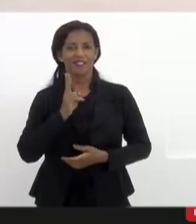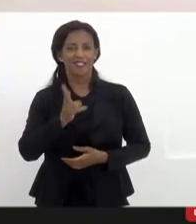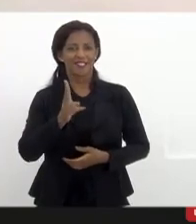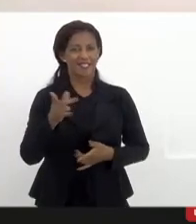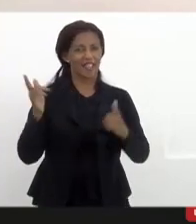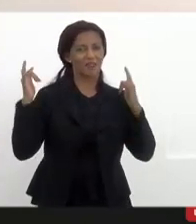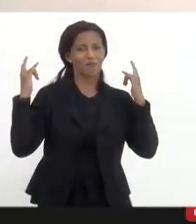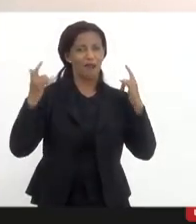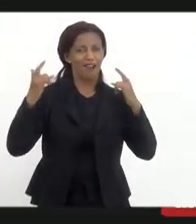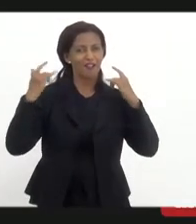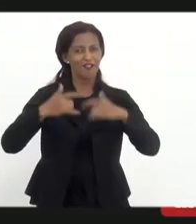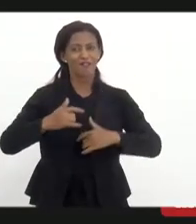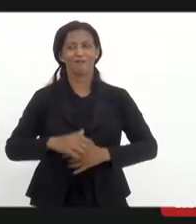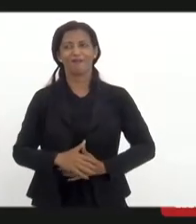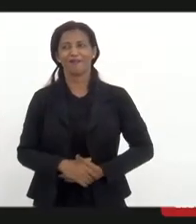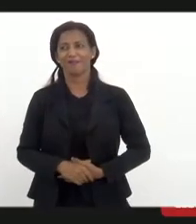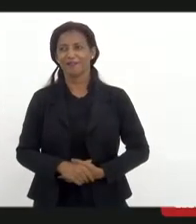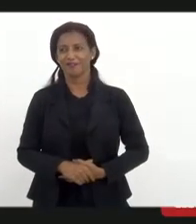gente.